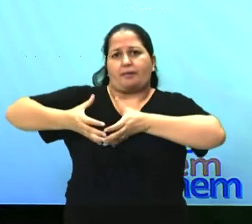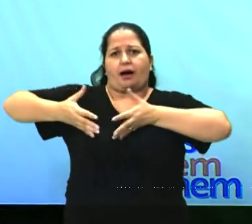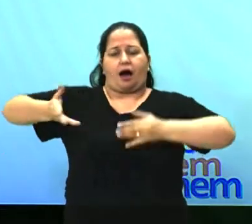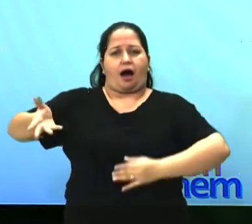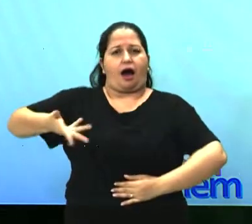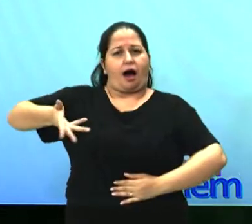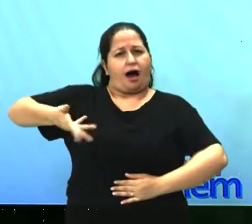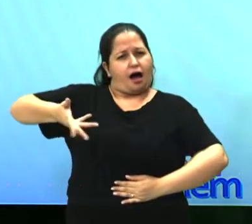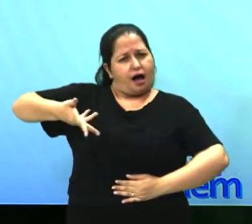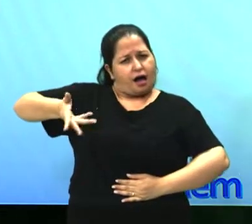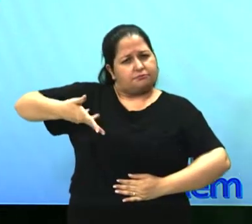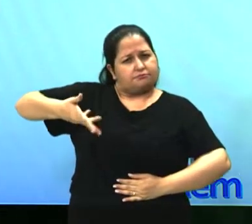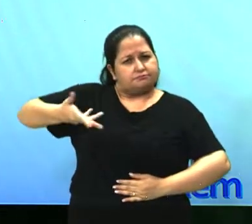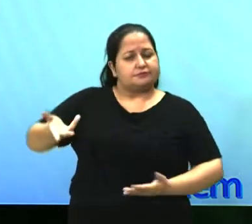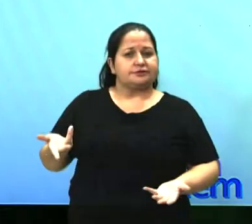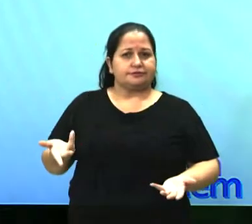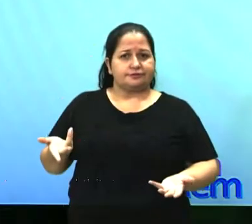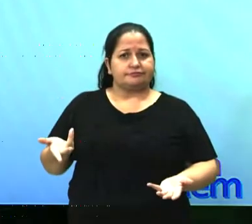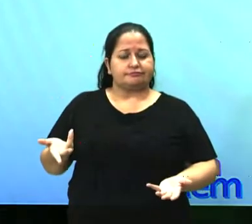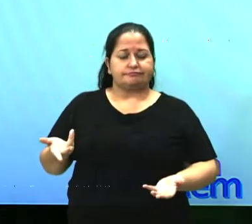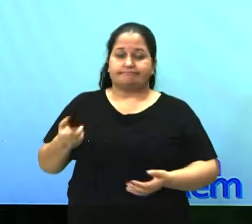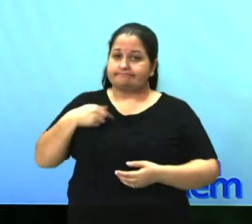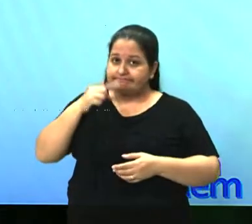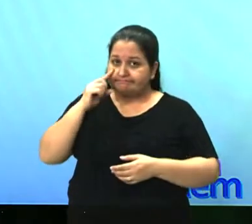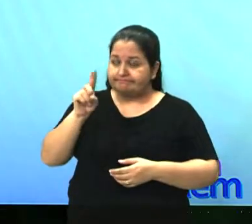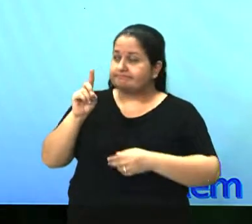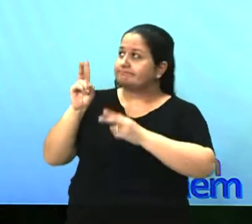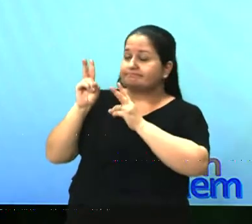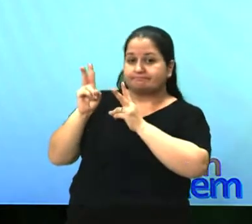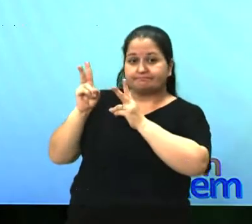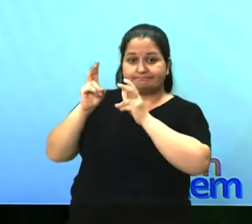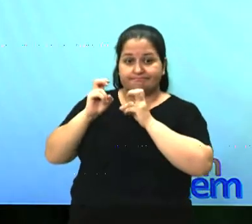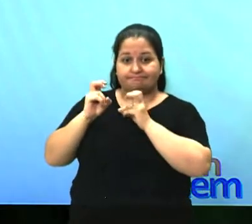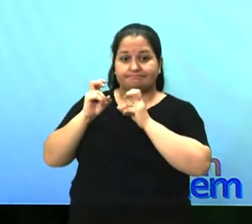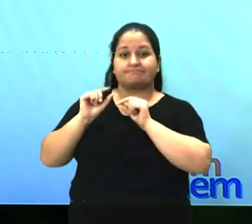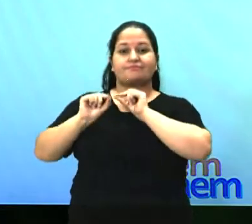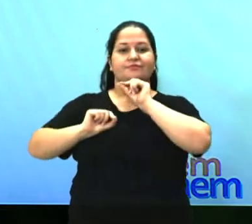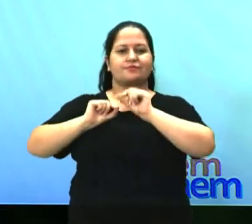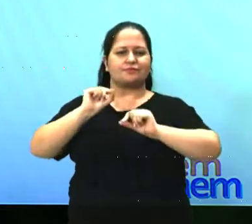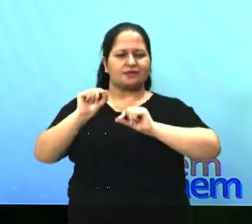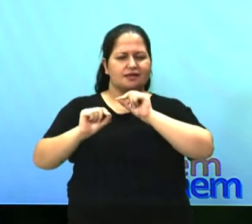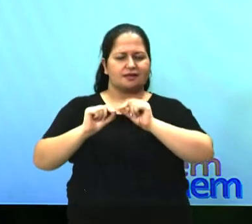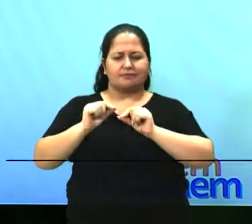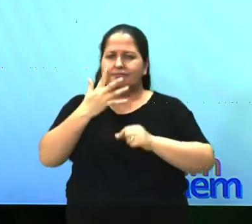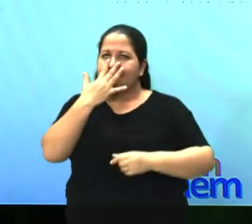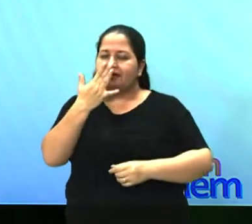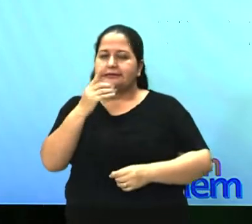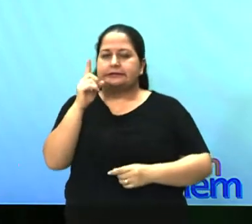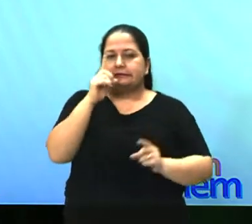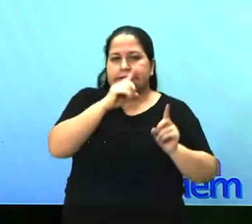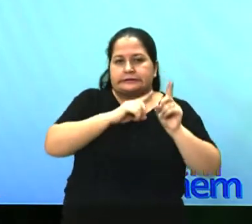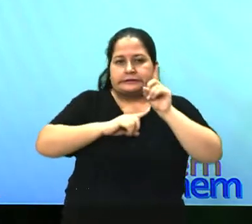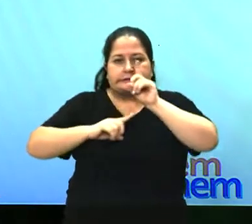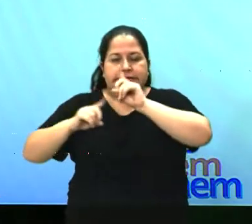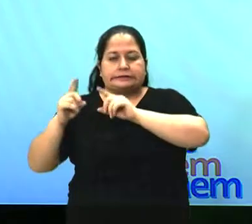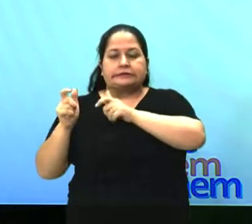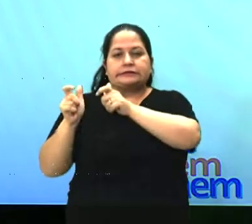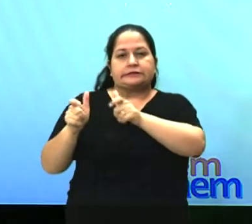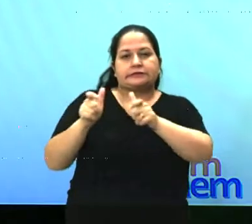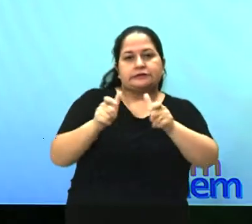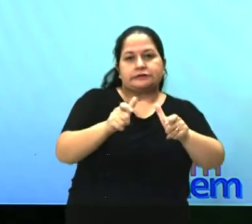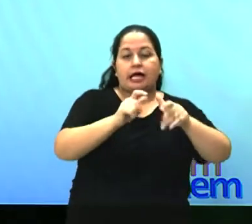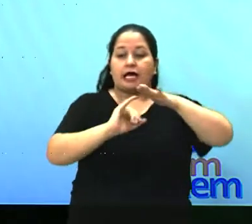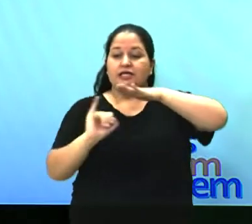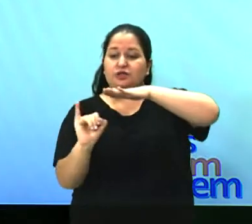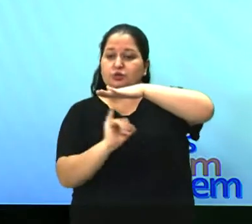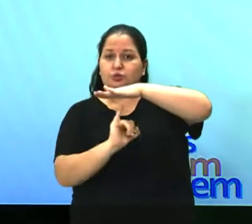sociedade. Aqui a gente já tem um texto que coloca em xeque a eficiência de instituições que